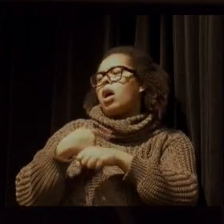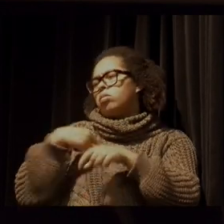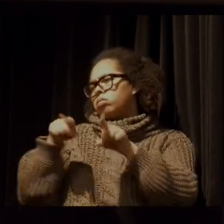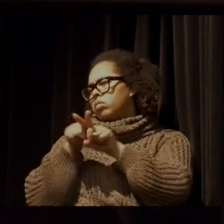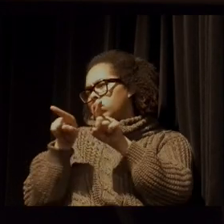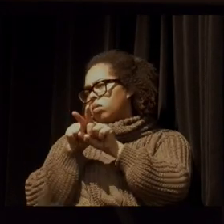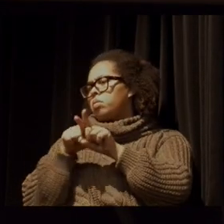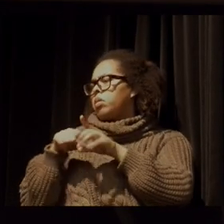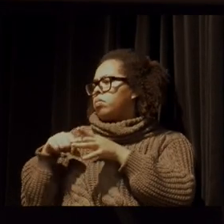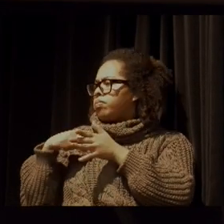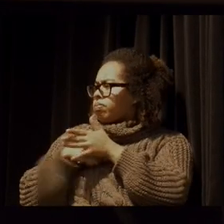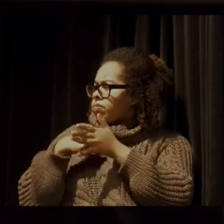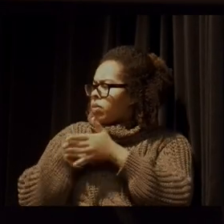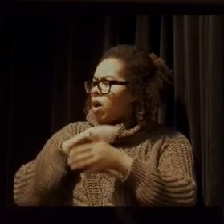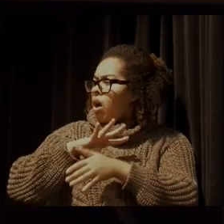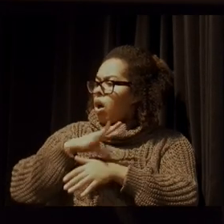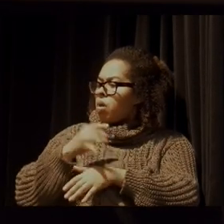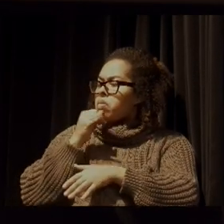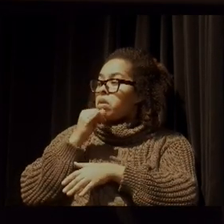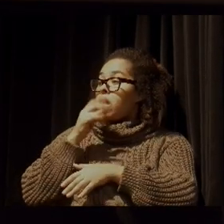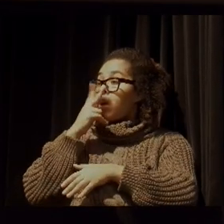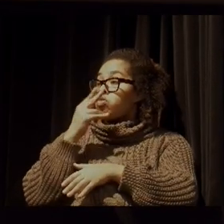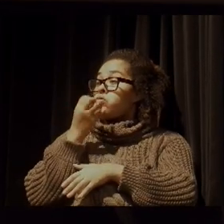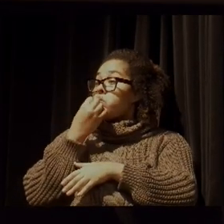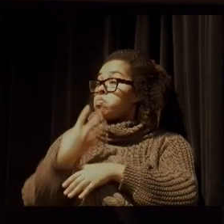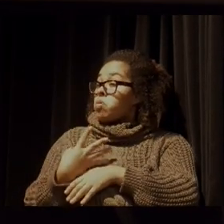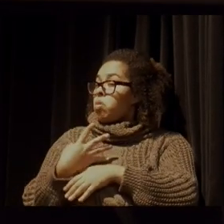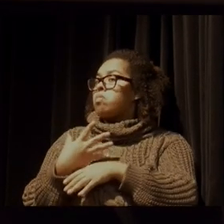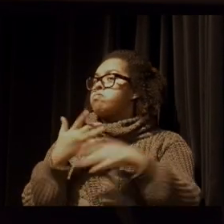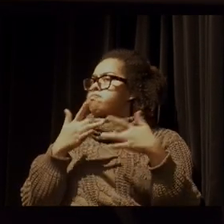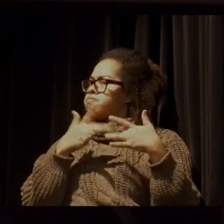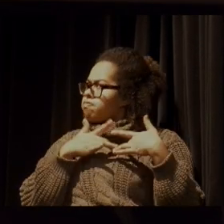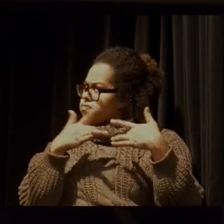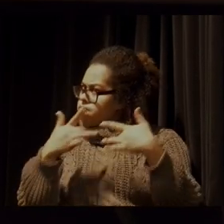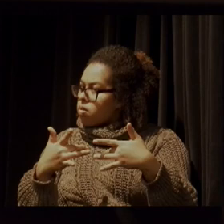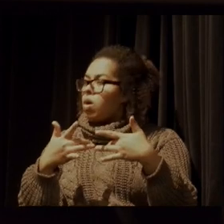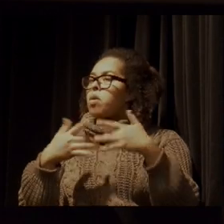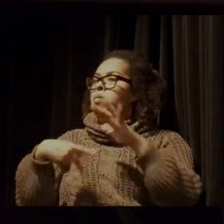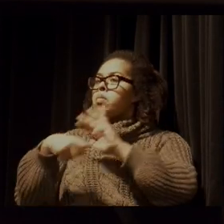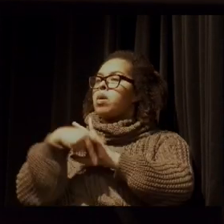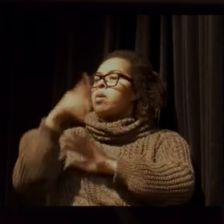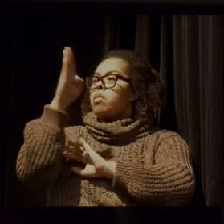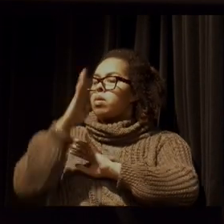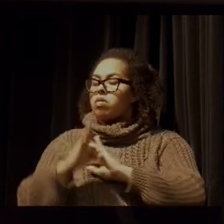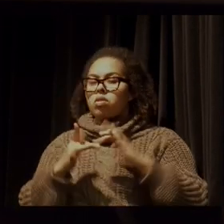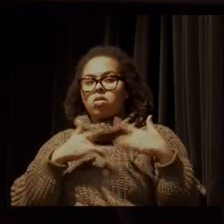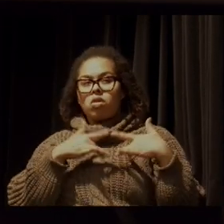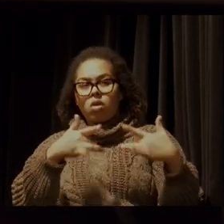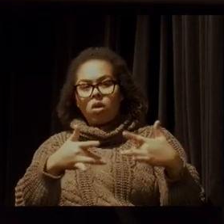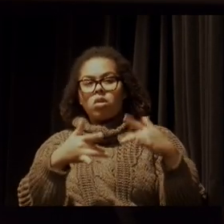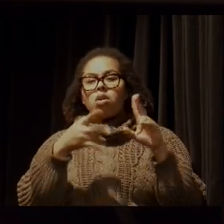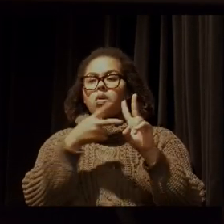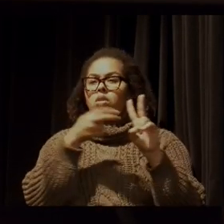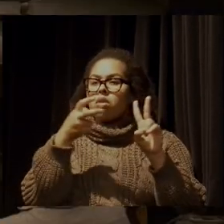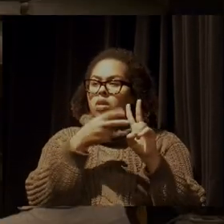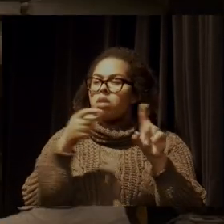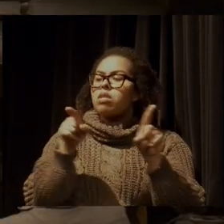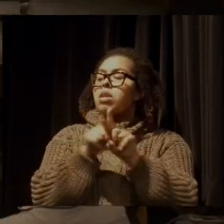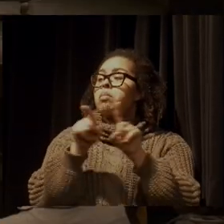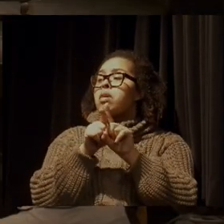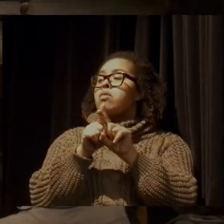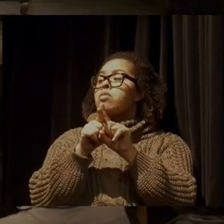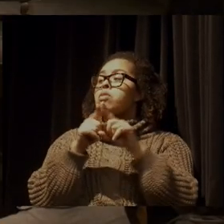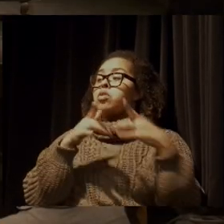muito a Constituição, acho que ela foi generosa com o Brasil, ela foi generosa com os índios, ela foi generosa com o ambiente,